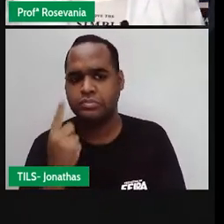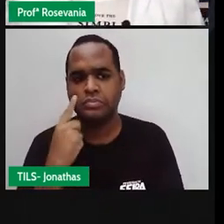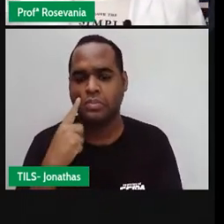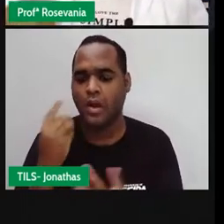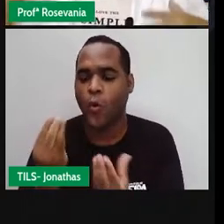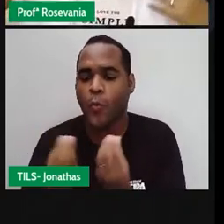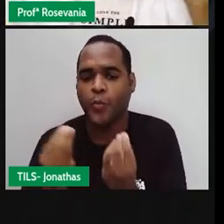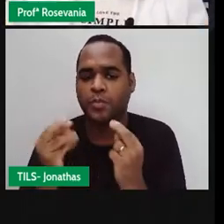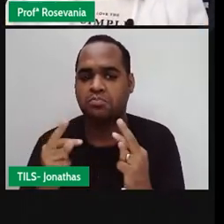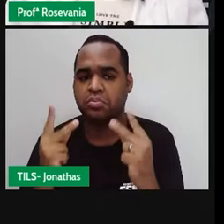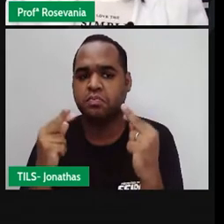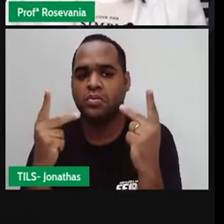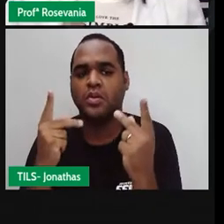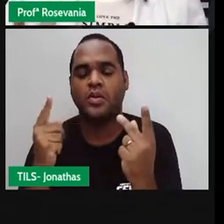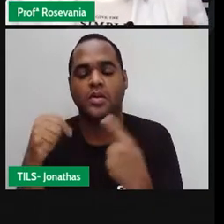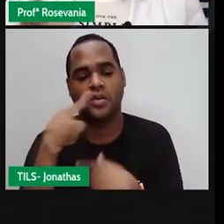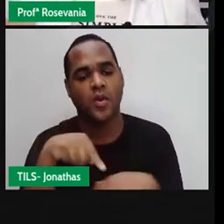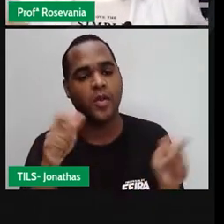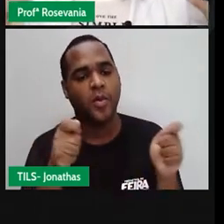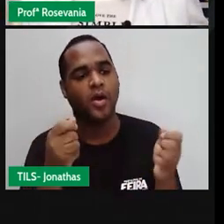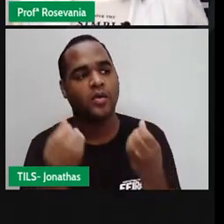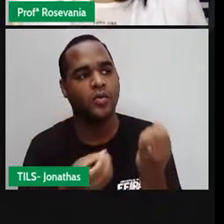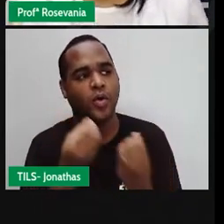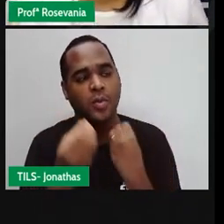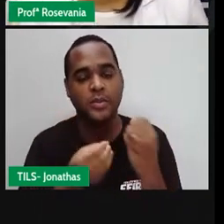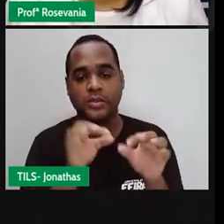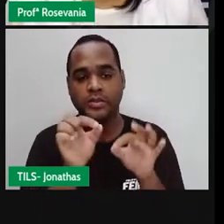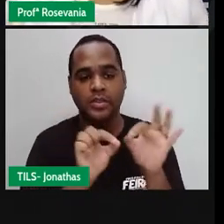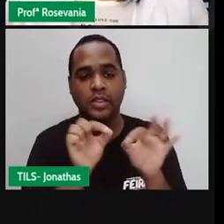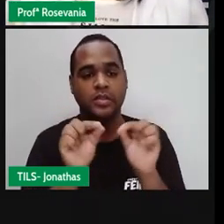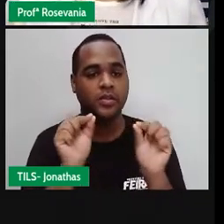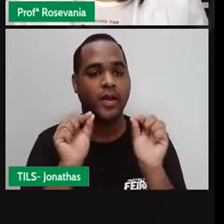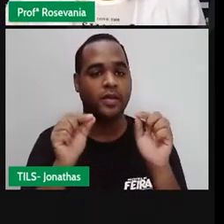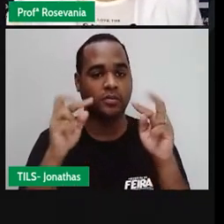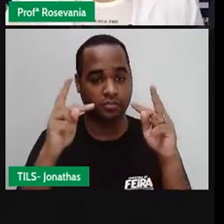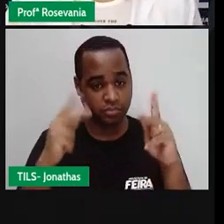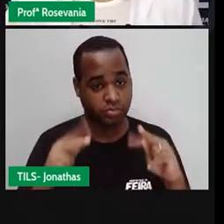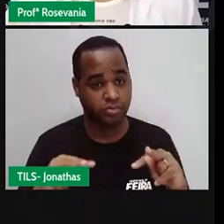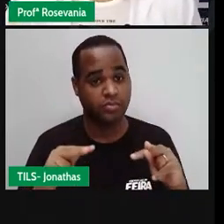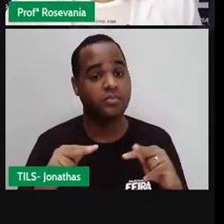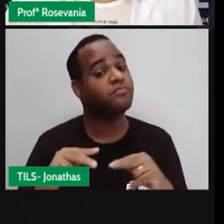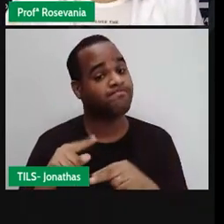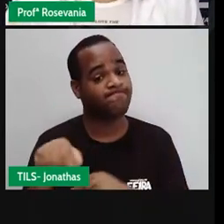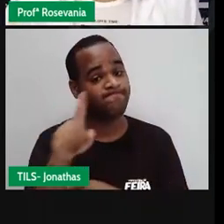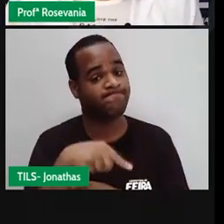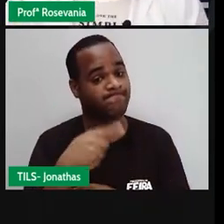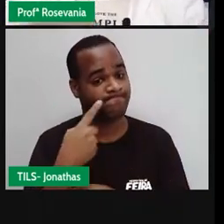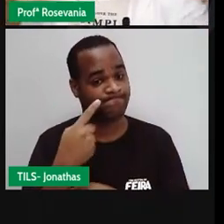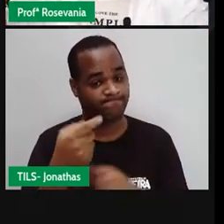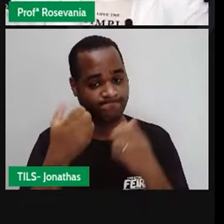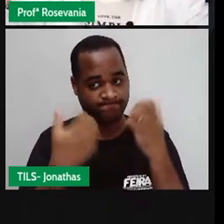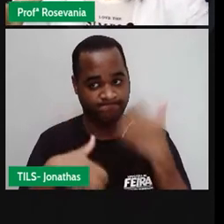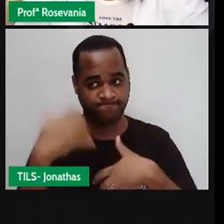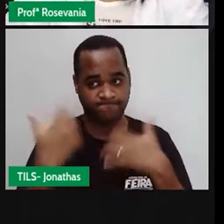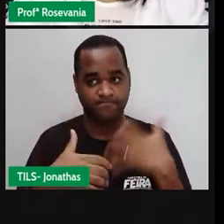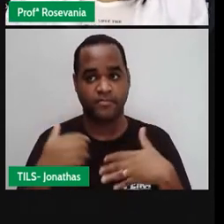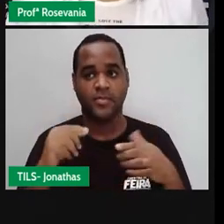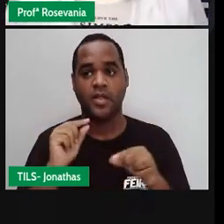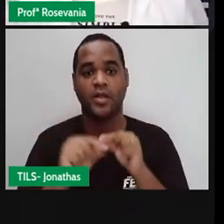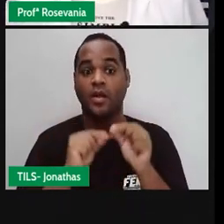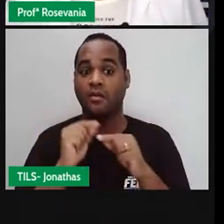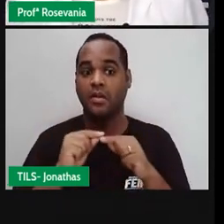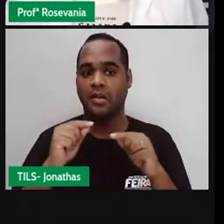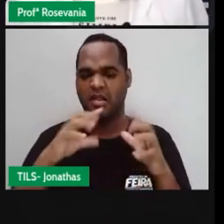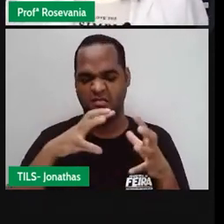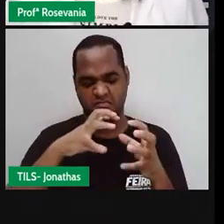processo? O a gente pode fazer, né, para poder reduzir isso? Bom, é sobre isso que nós vamos falar hoje. Antes que a terra derreta,